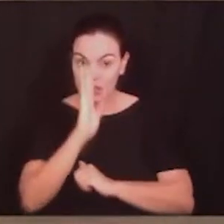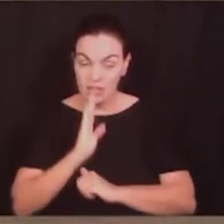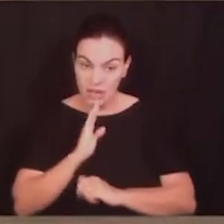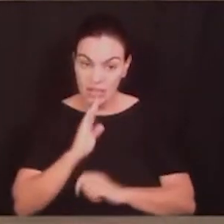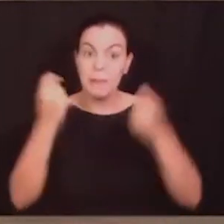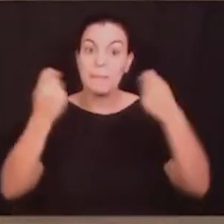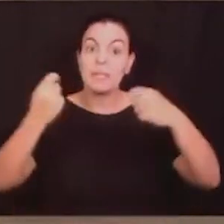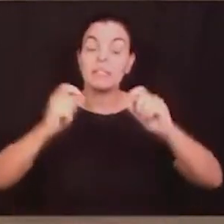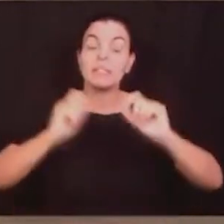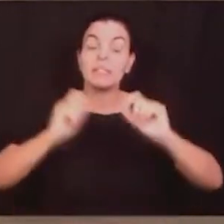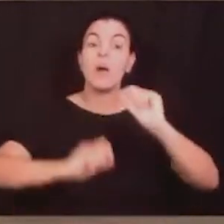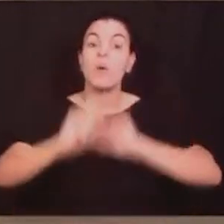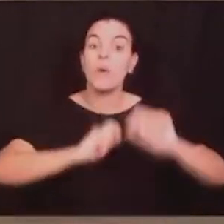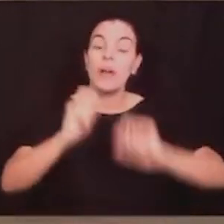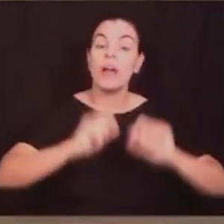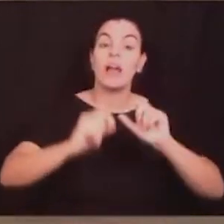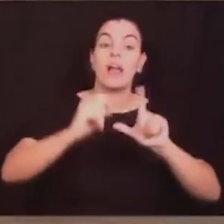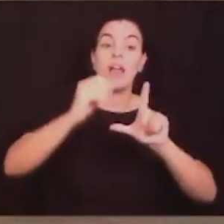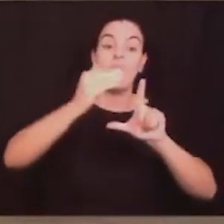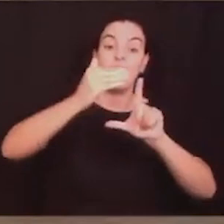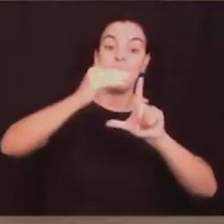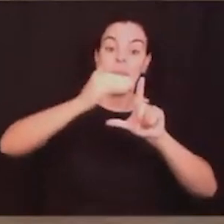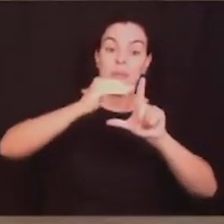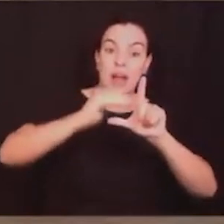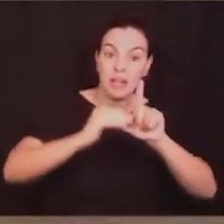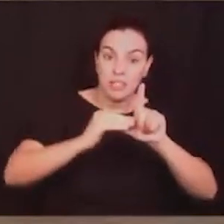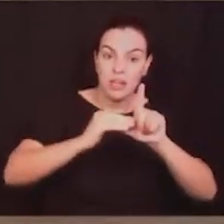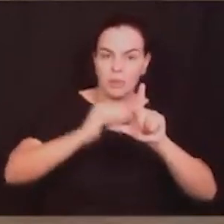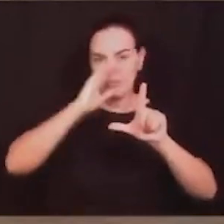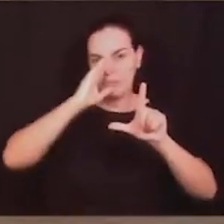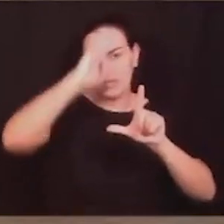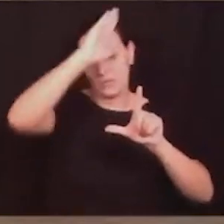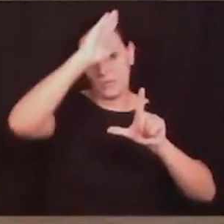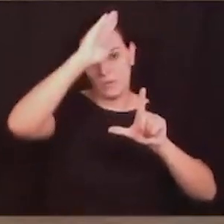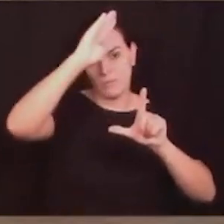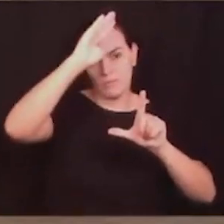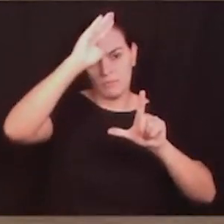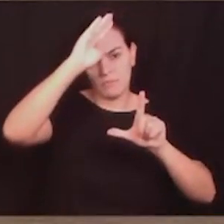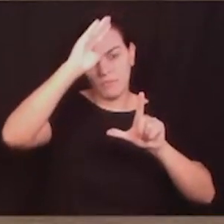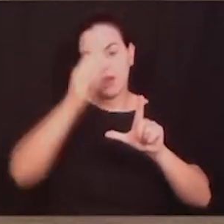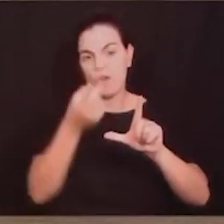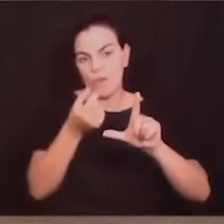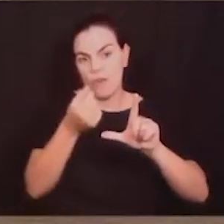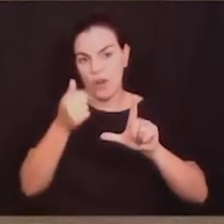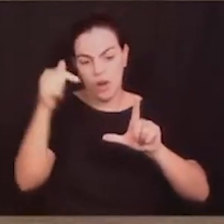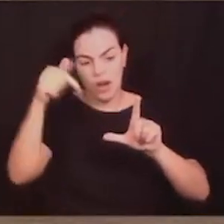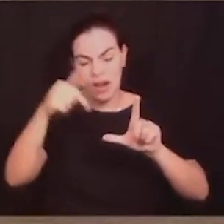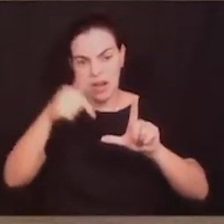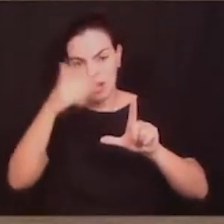os custos dessa tarifa. Custos, aliás, da composição da tarifa técnica em Curitiba, que são,